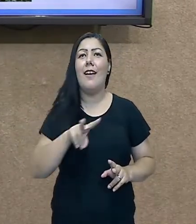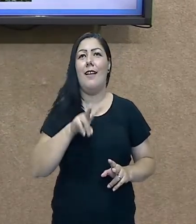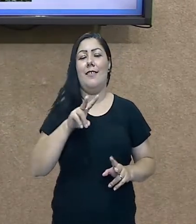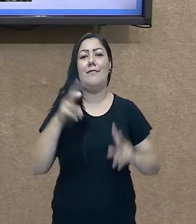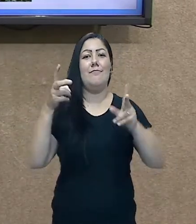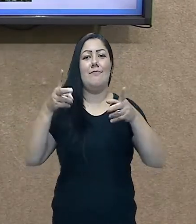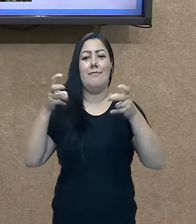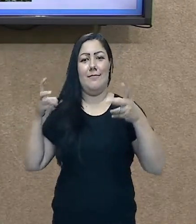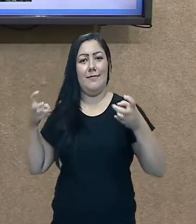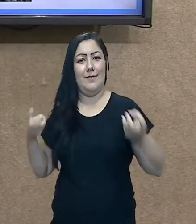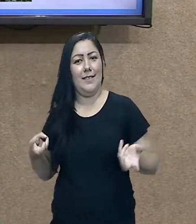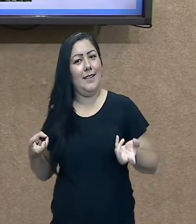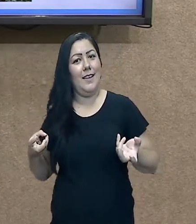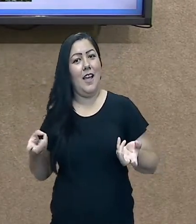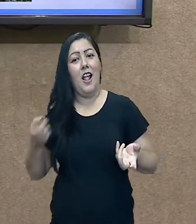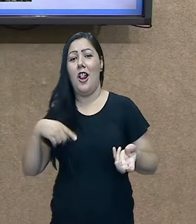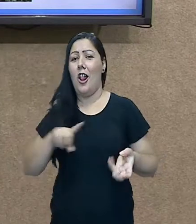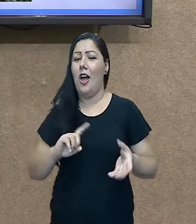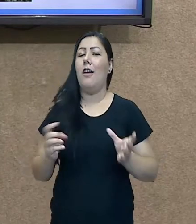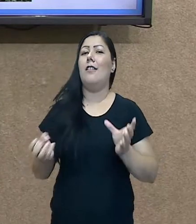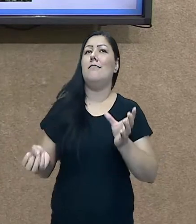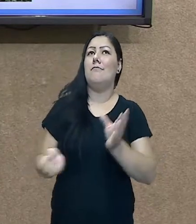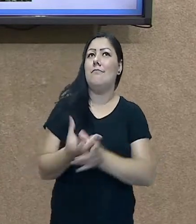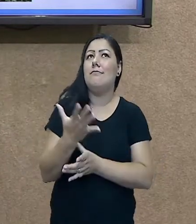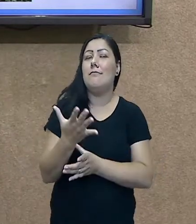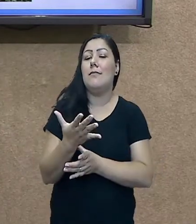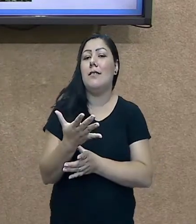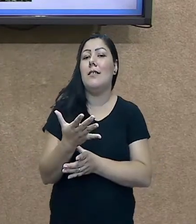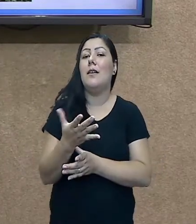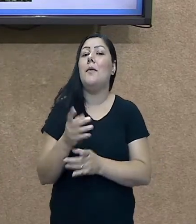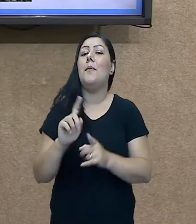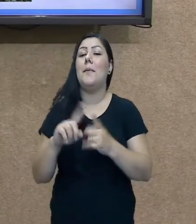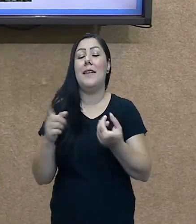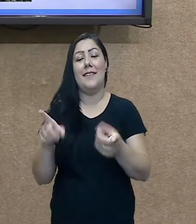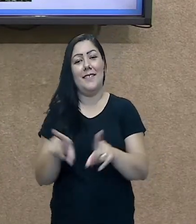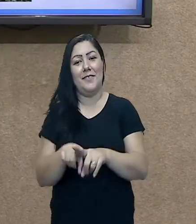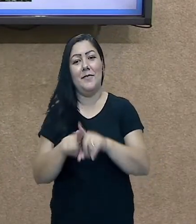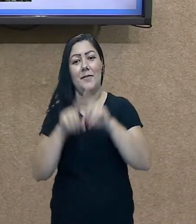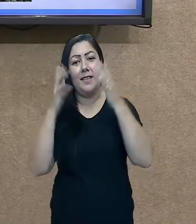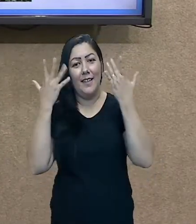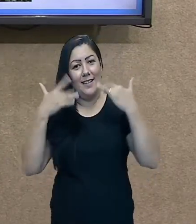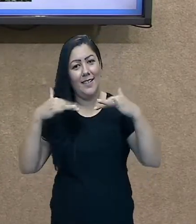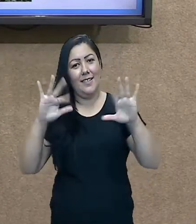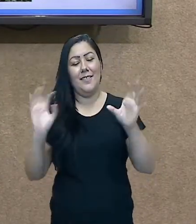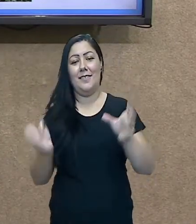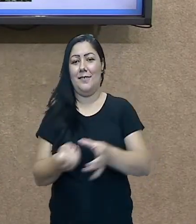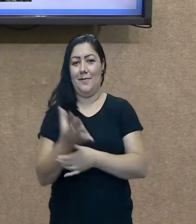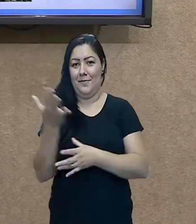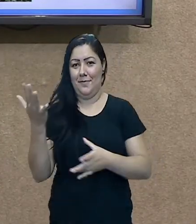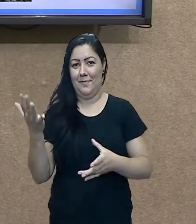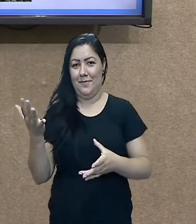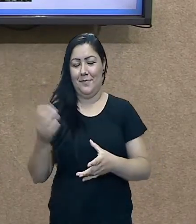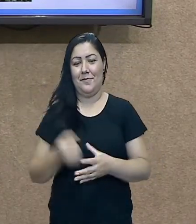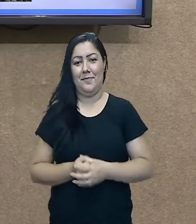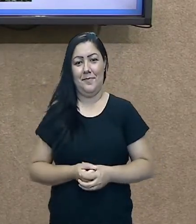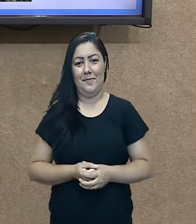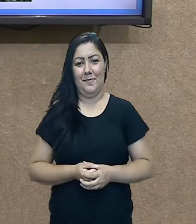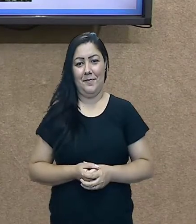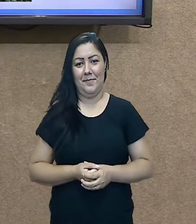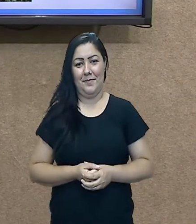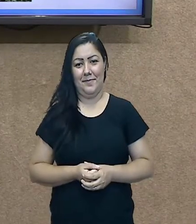criamos e que também a natureza criou para nós. Tranquilo? Então,